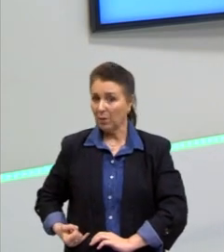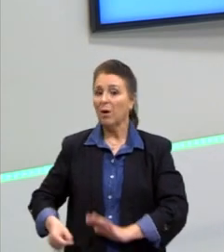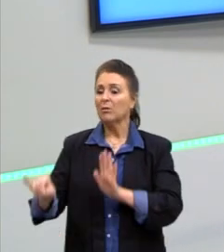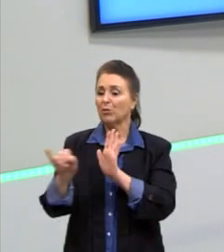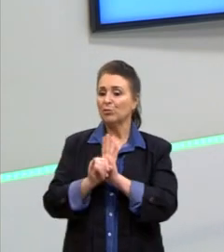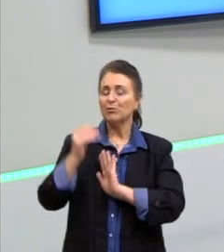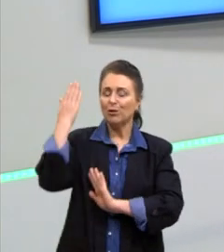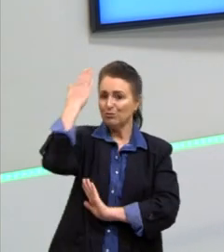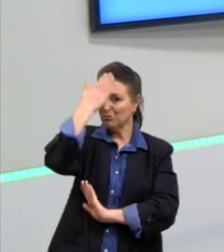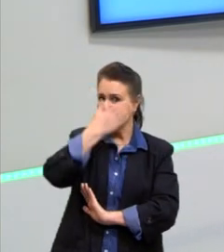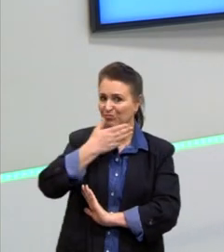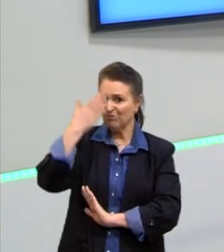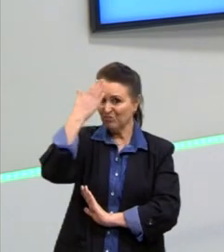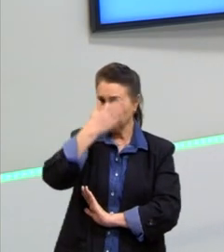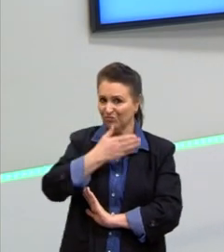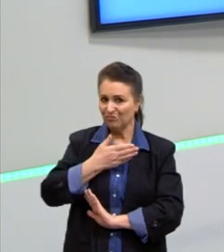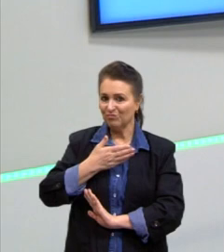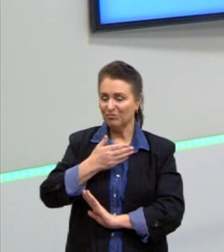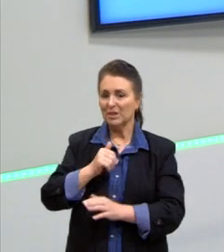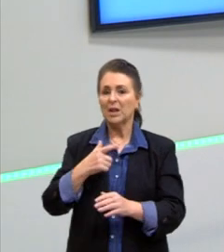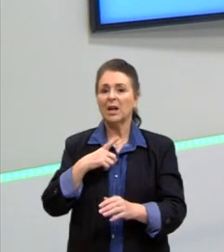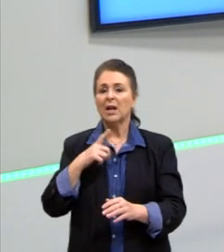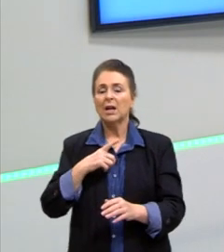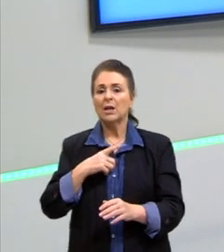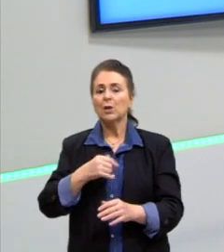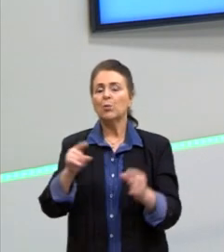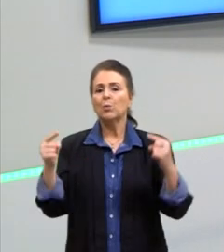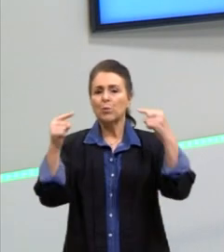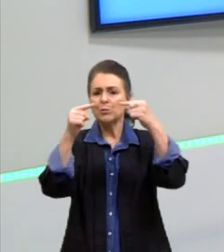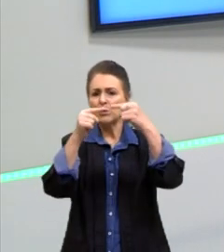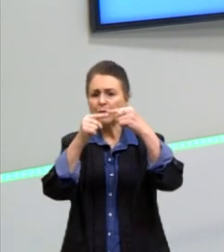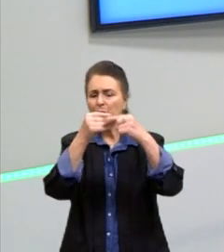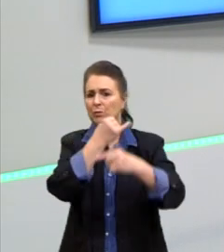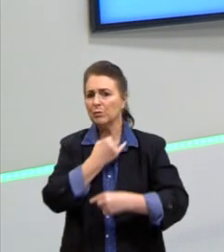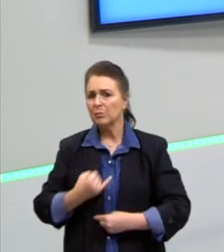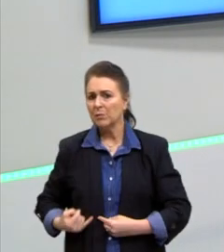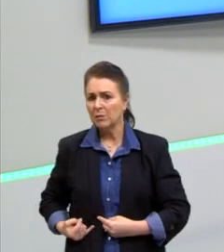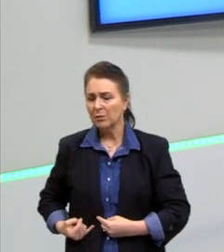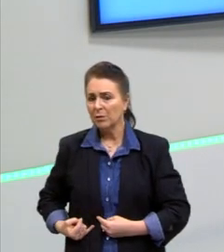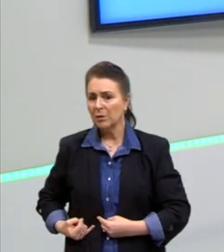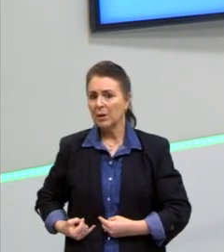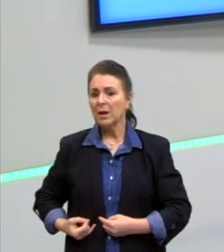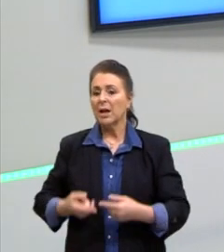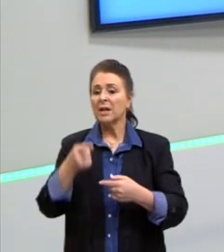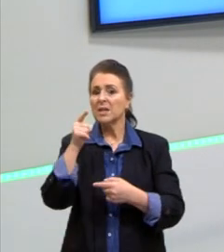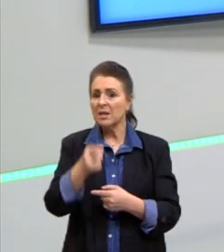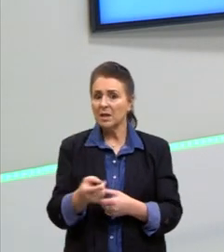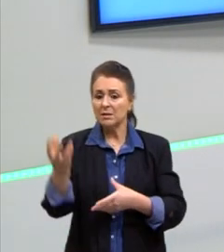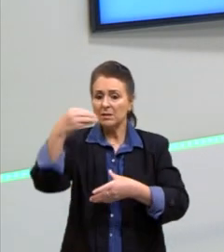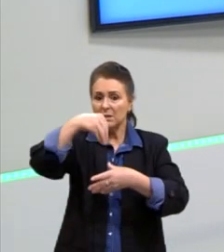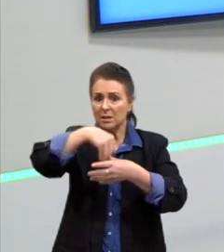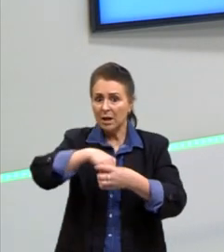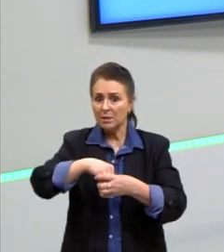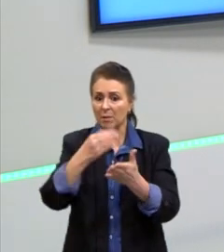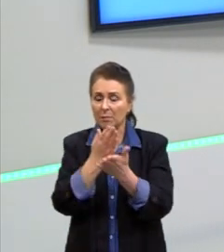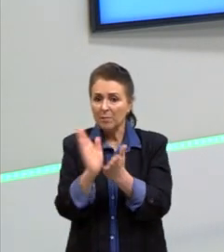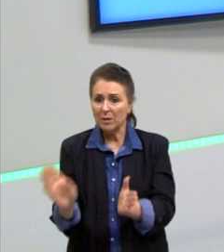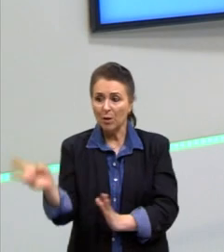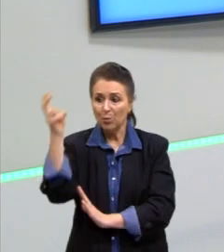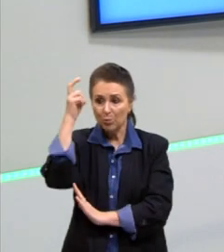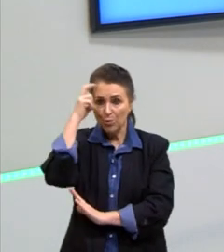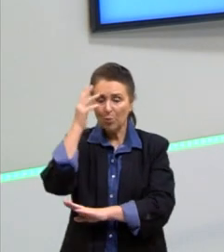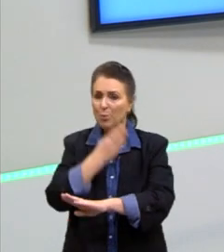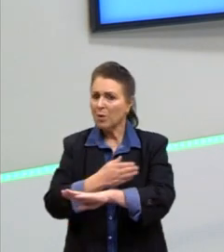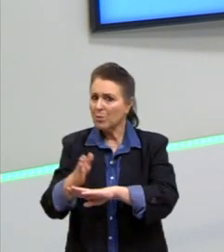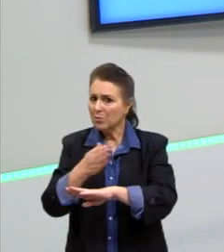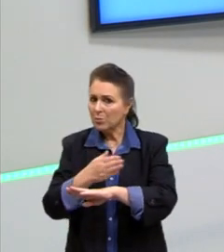e o objetivo do império era integrar esses indígenas e que eles, pouco a pouco, perdessem mesmo a sua cultura e os seus hábitos, e se